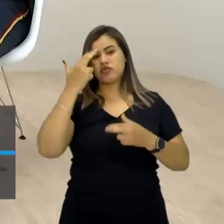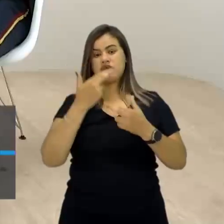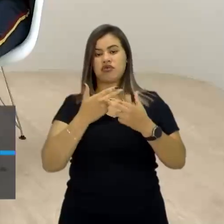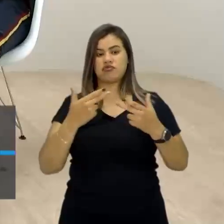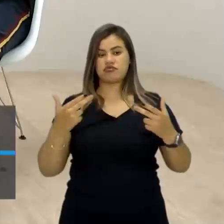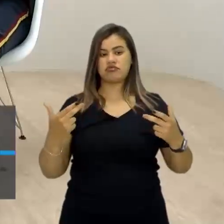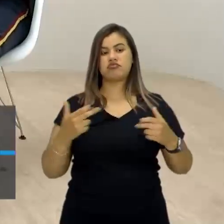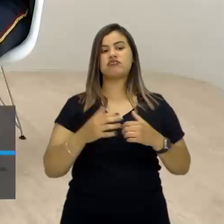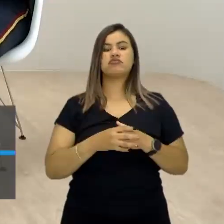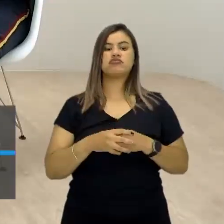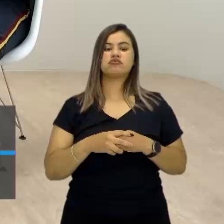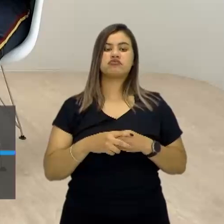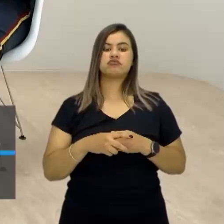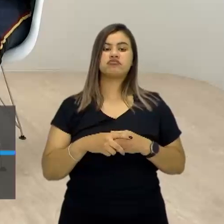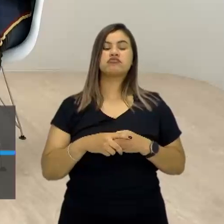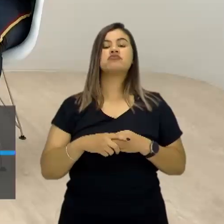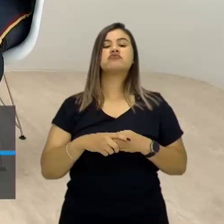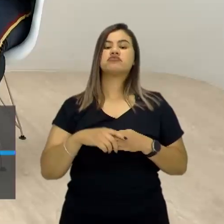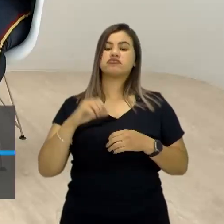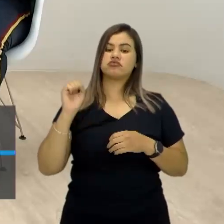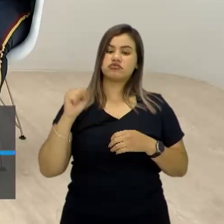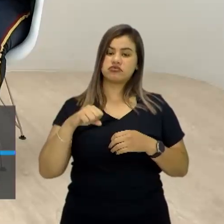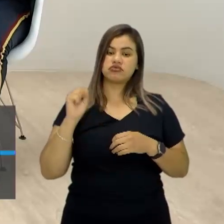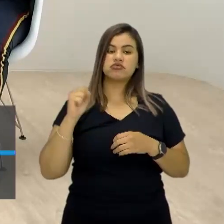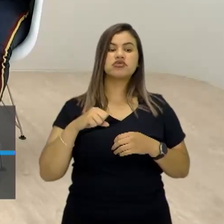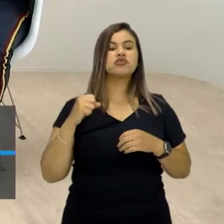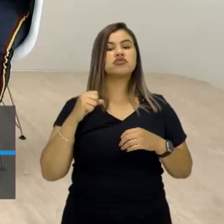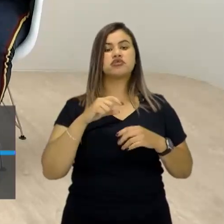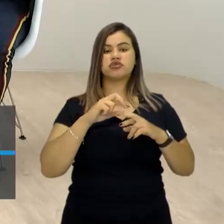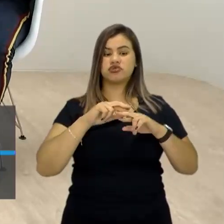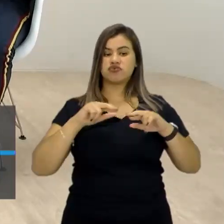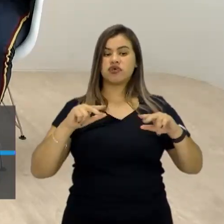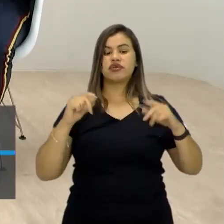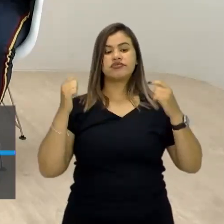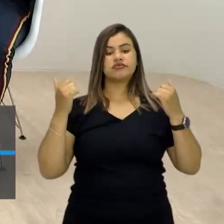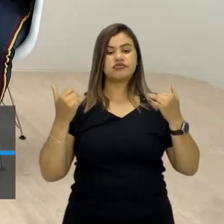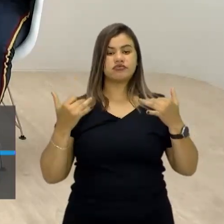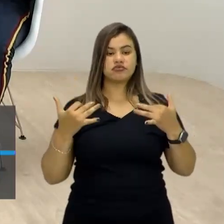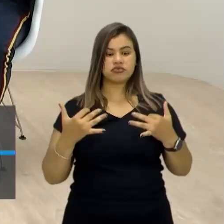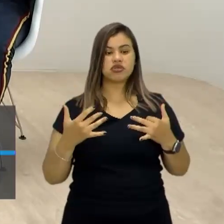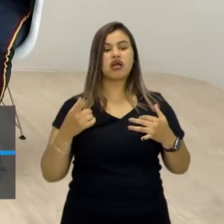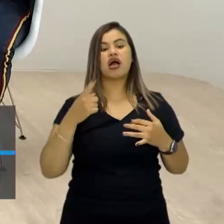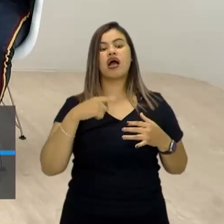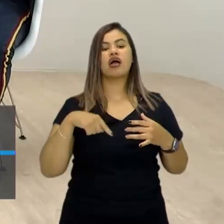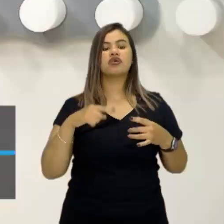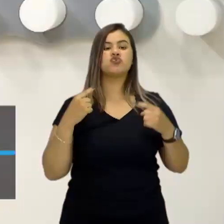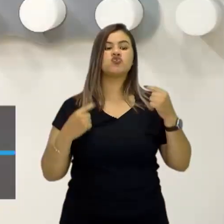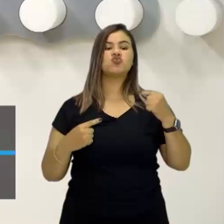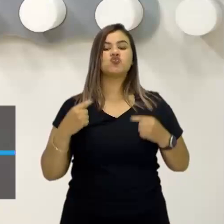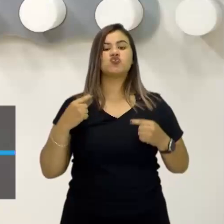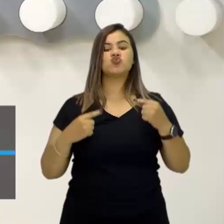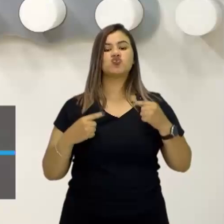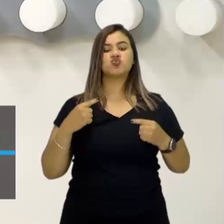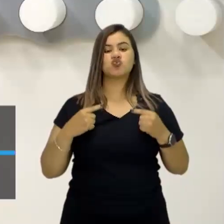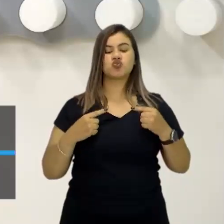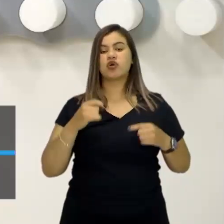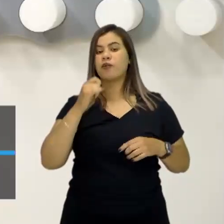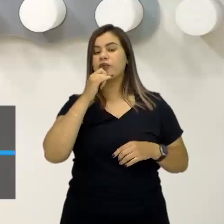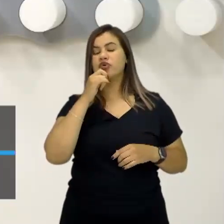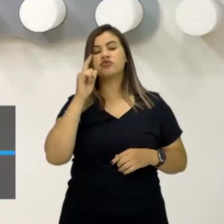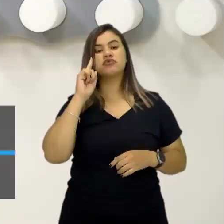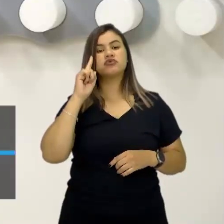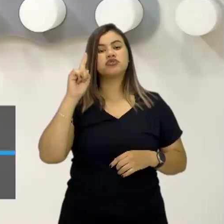Por favor, Jennifer. Esses aspectos que você traz, nós estamos discutindo o dia da consciência